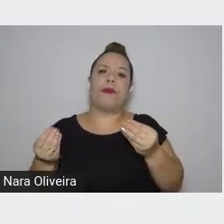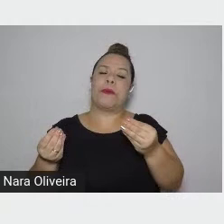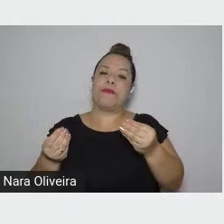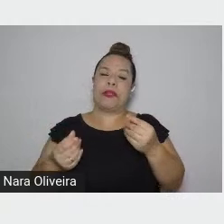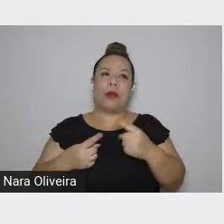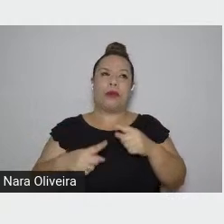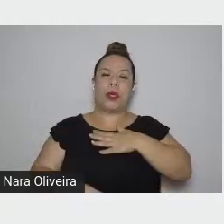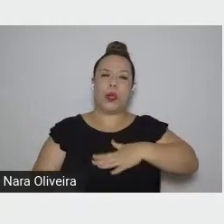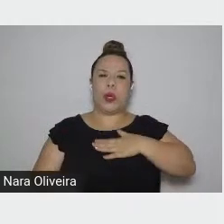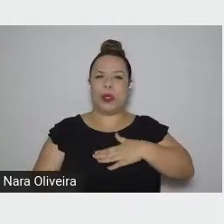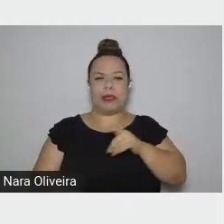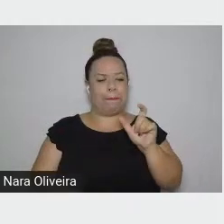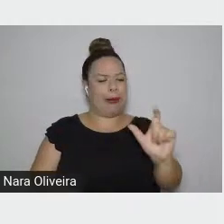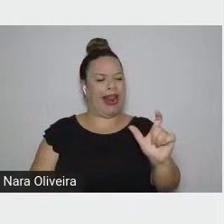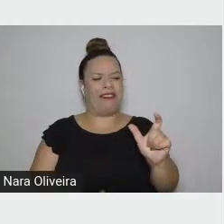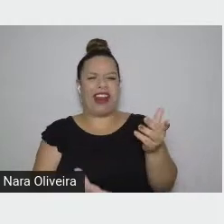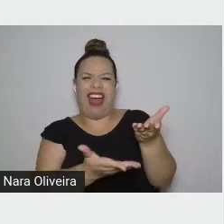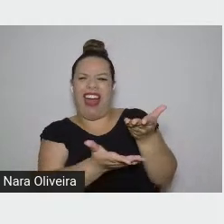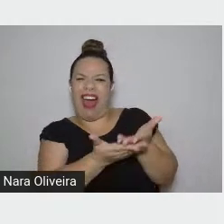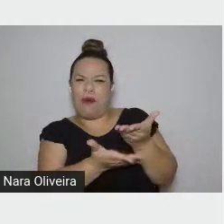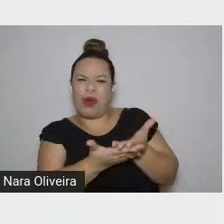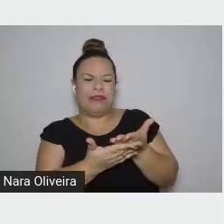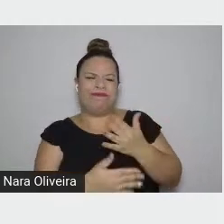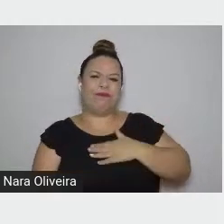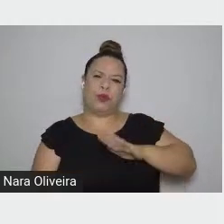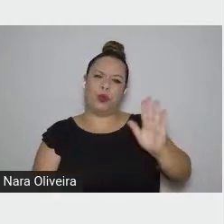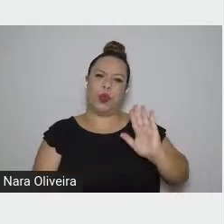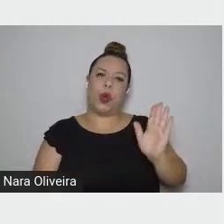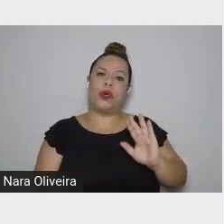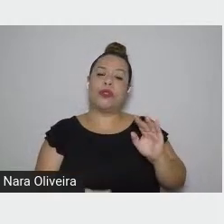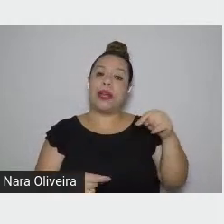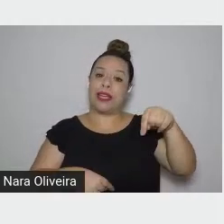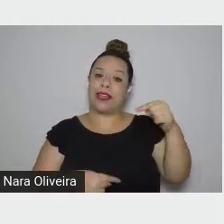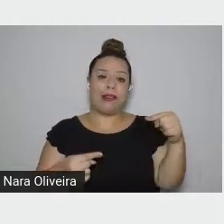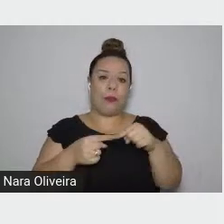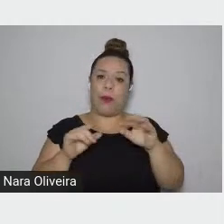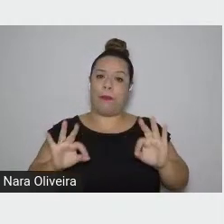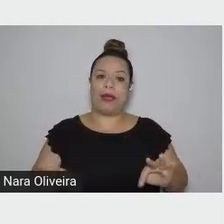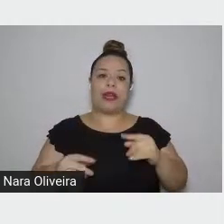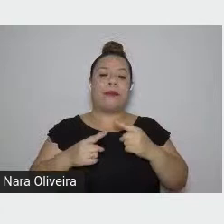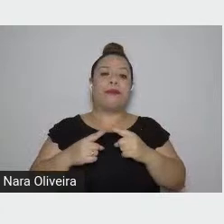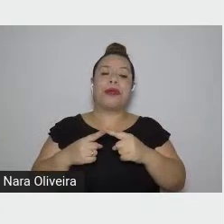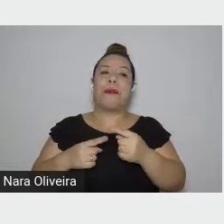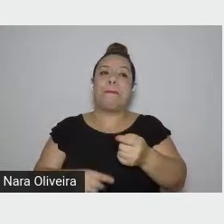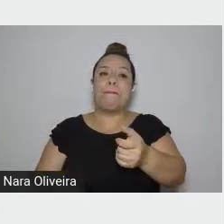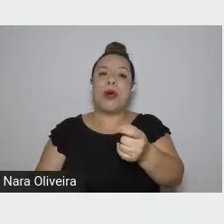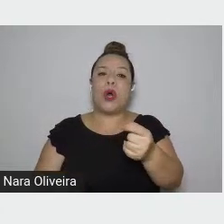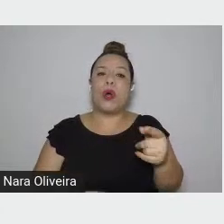poucos escritores da grandeza do Saramago